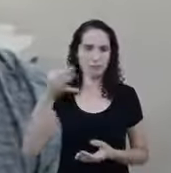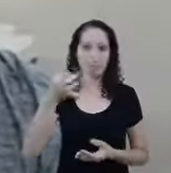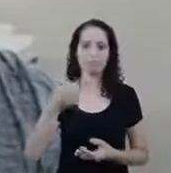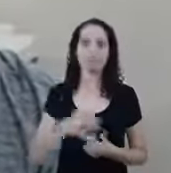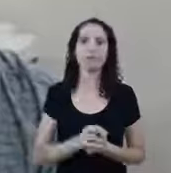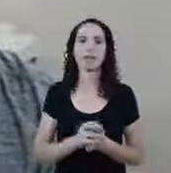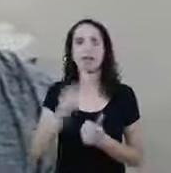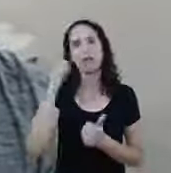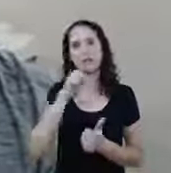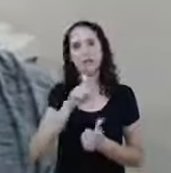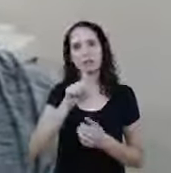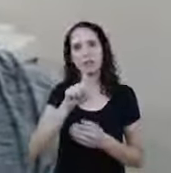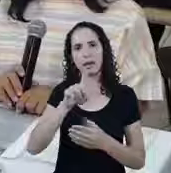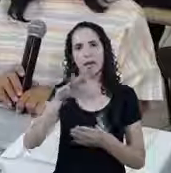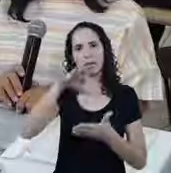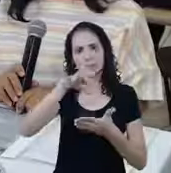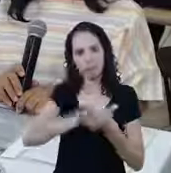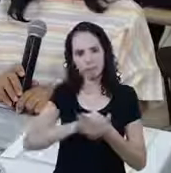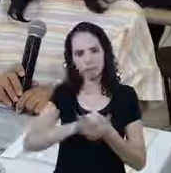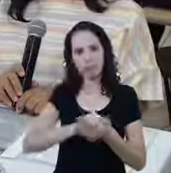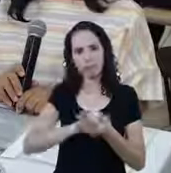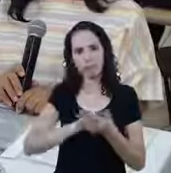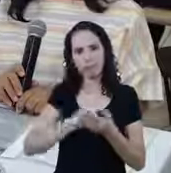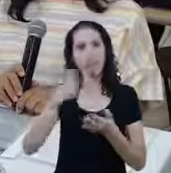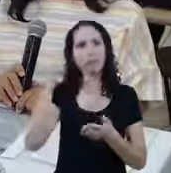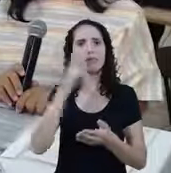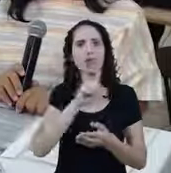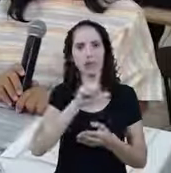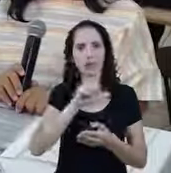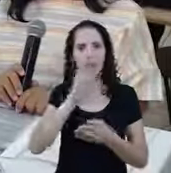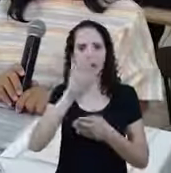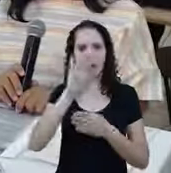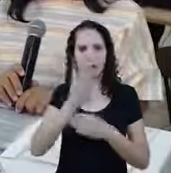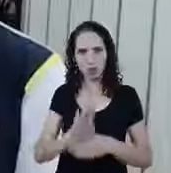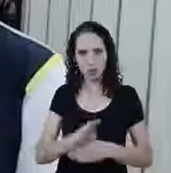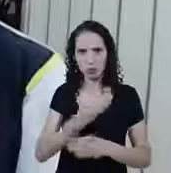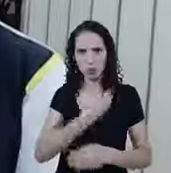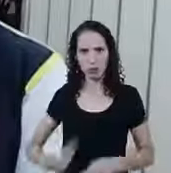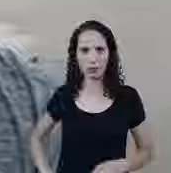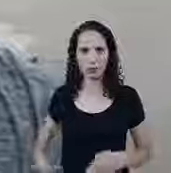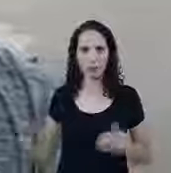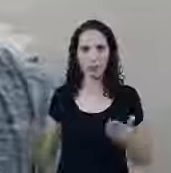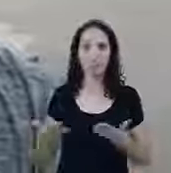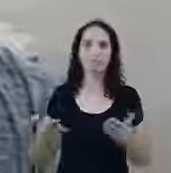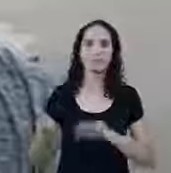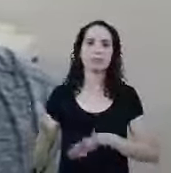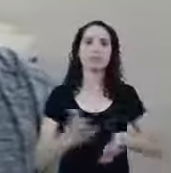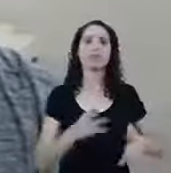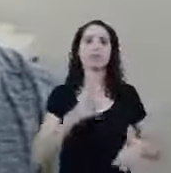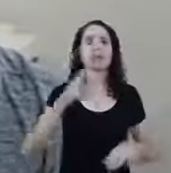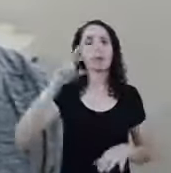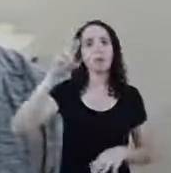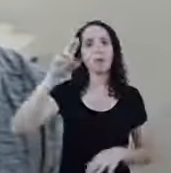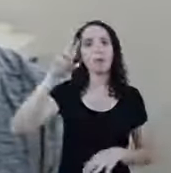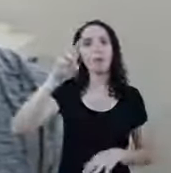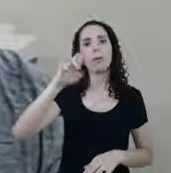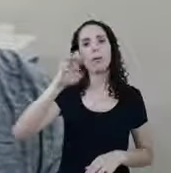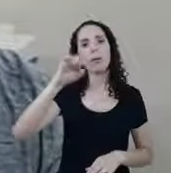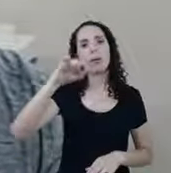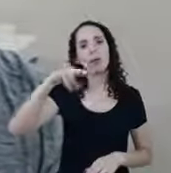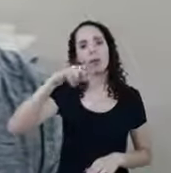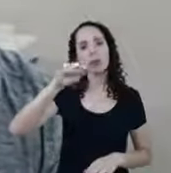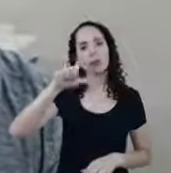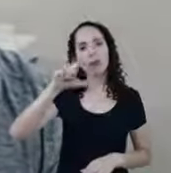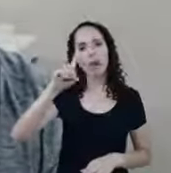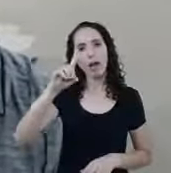individual Ela está dentro daquelas pessoas que são beneficiárias do auxílio O Reinaldo pergunta Bom dia a todos Já foi disponibilizado o aplicativo